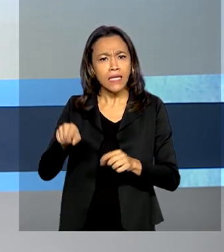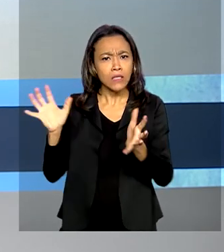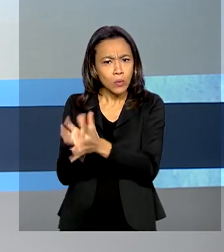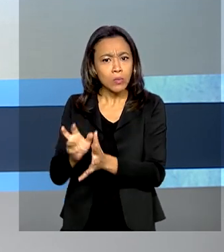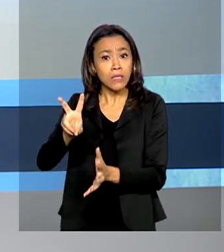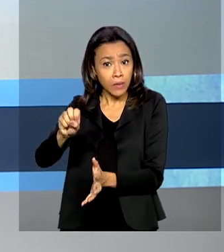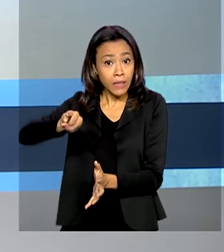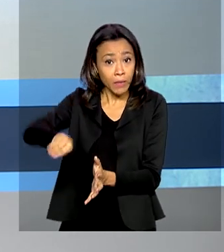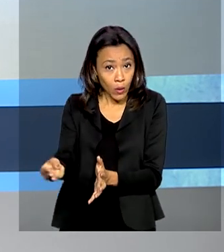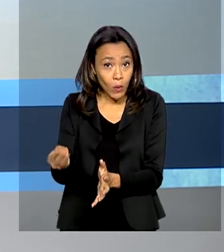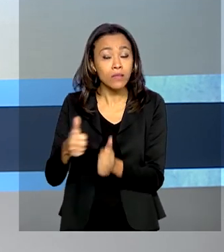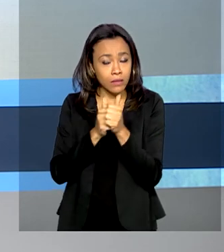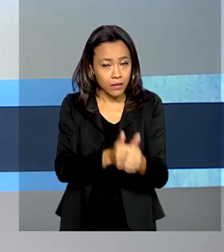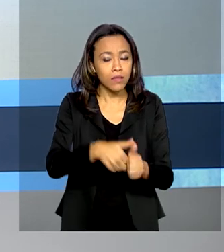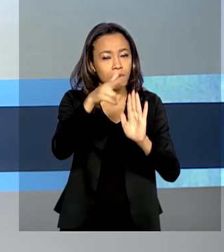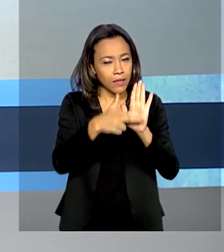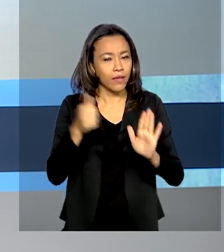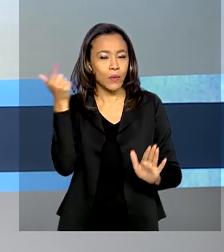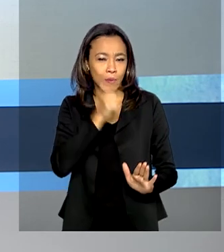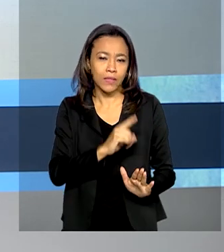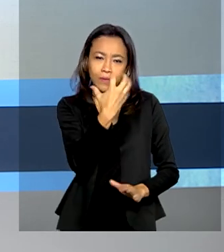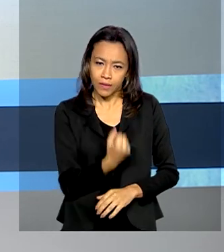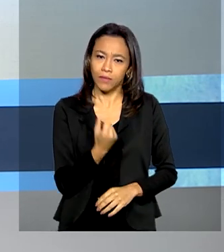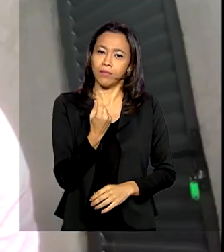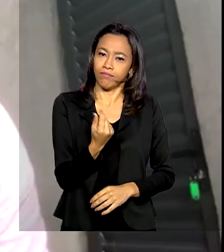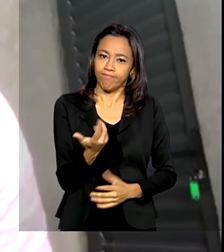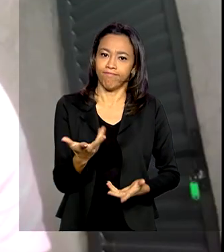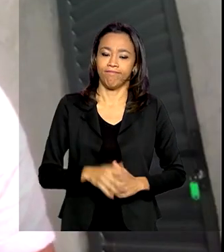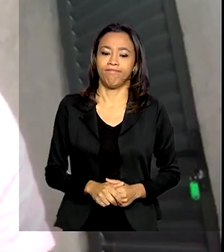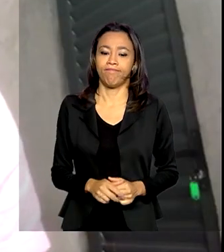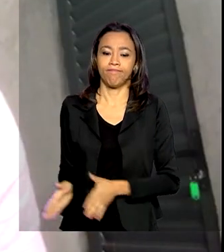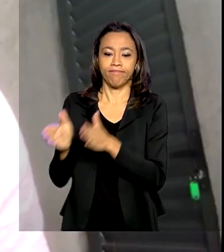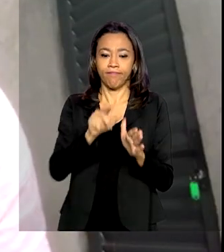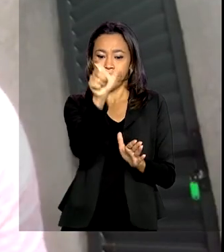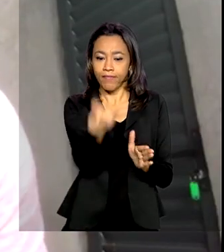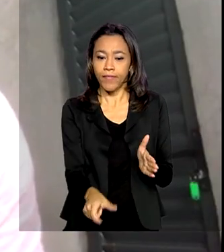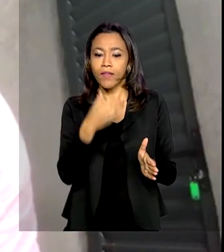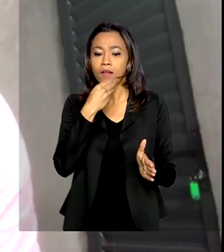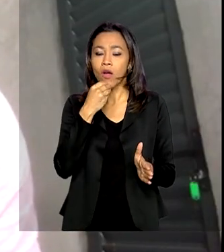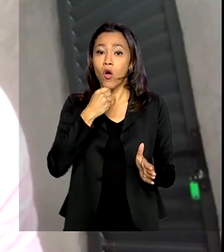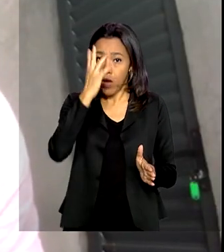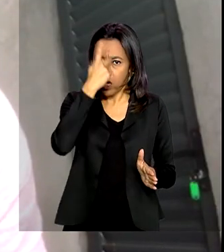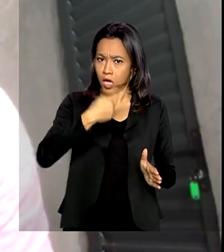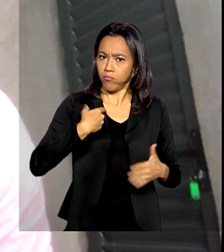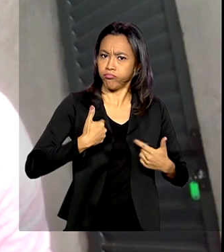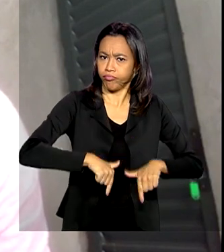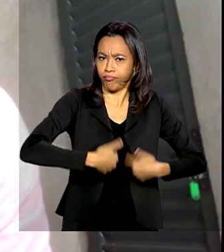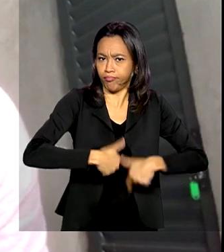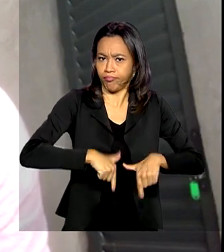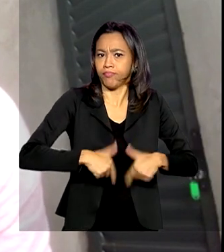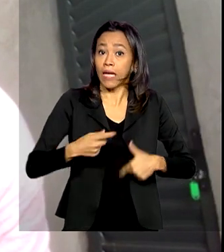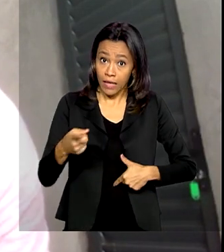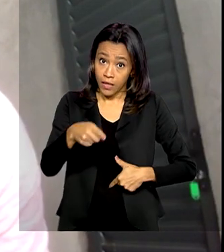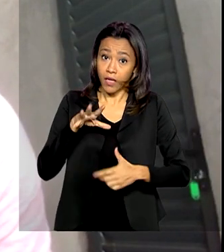atenderam aos critérios e receberam o benefício. Leonardo é autônomo e fez o cadastro para